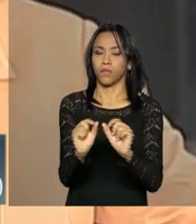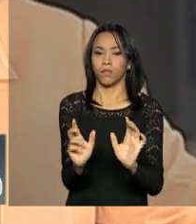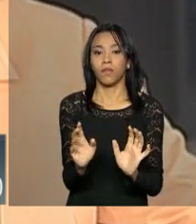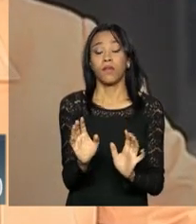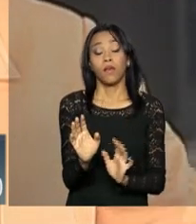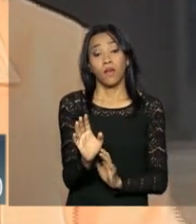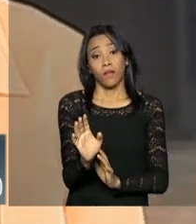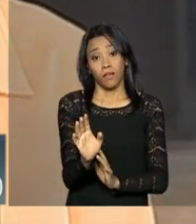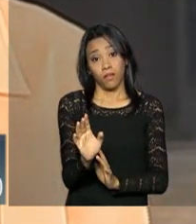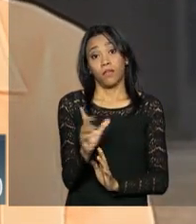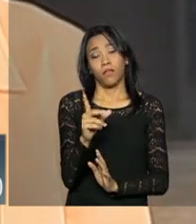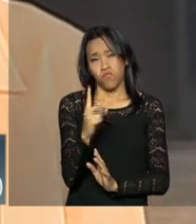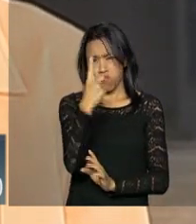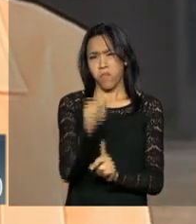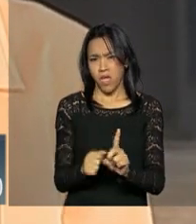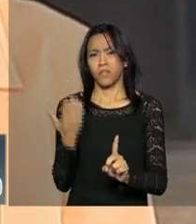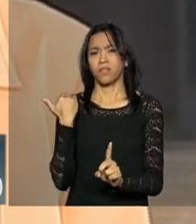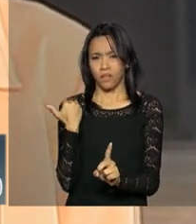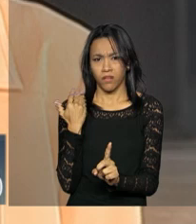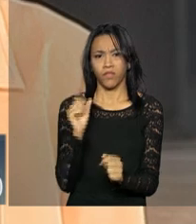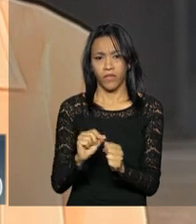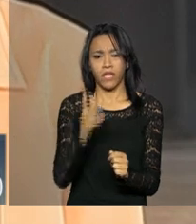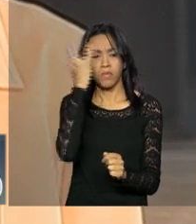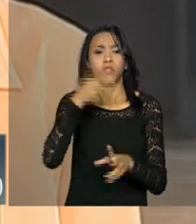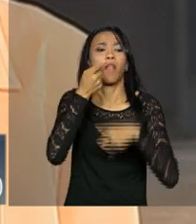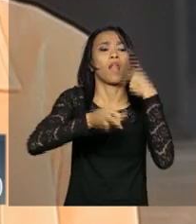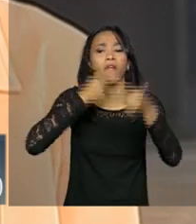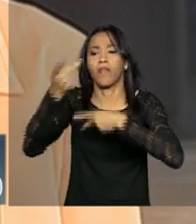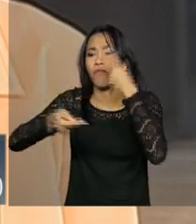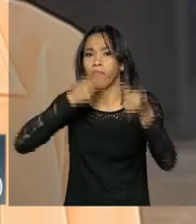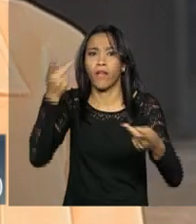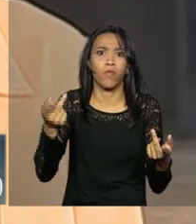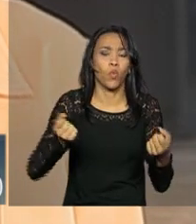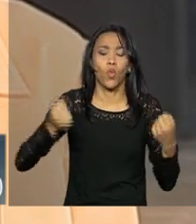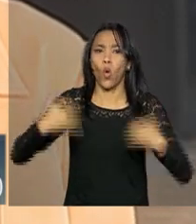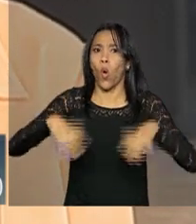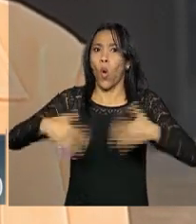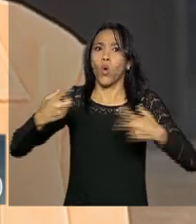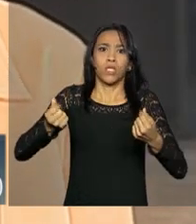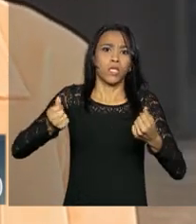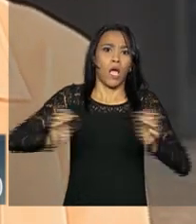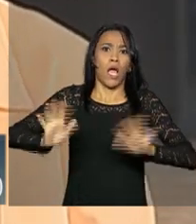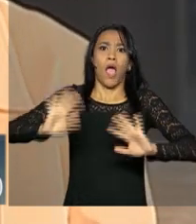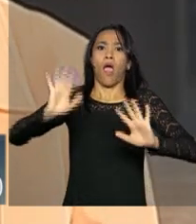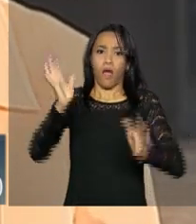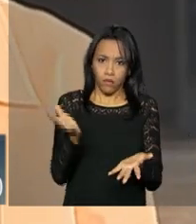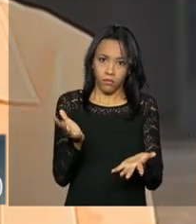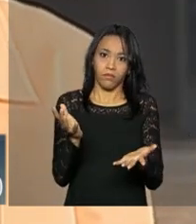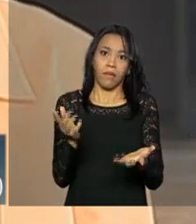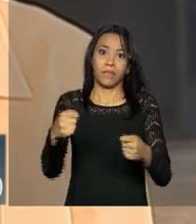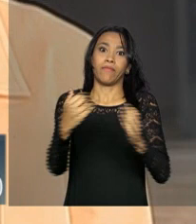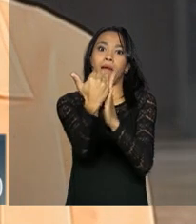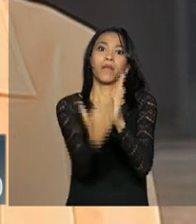teve um mês atrás aí que muita gente dizia que estava tão grande a diferença que tinha de baixar o preço. Isso é uma